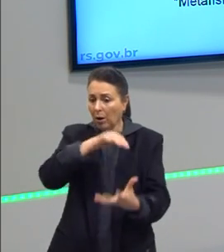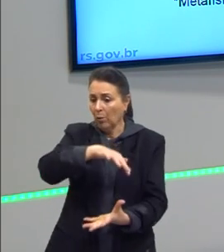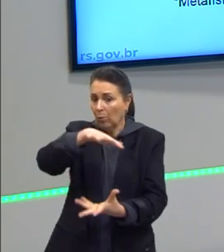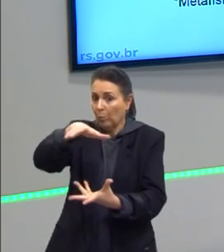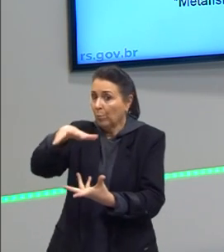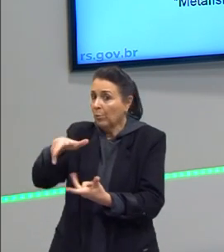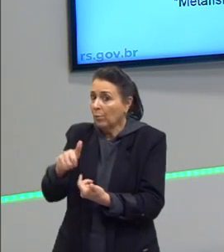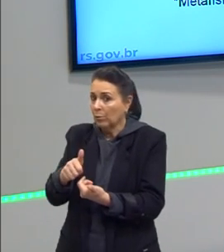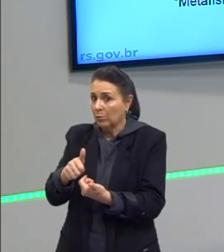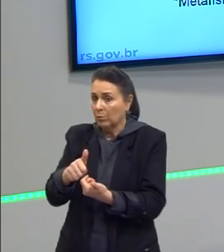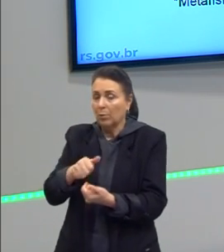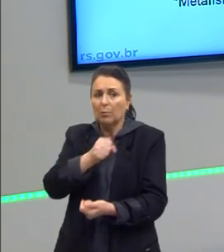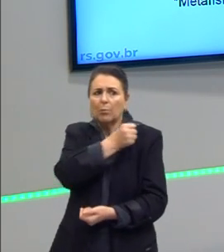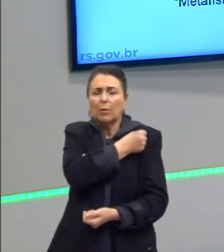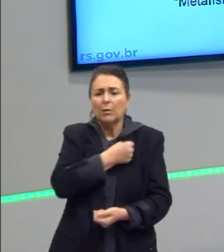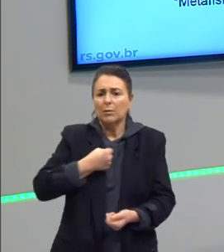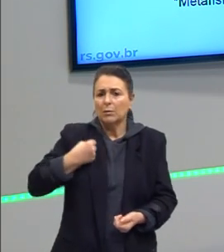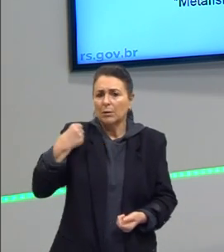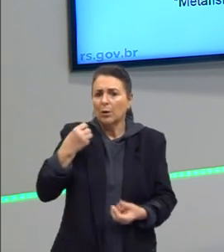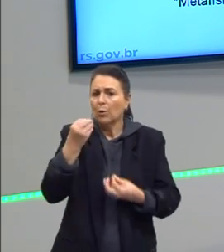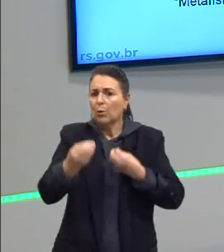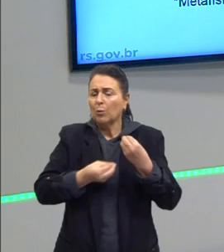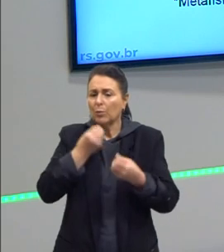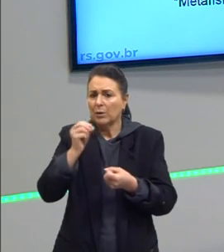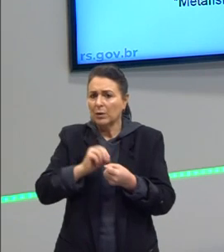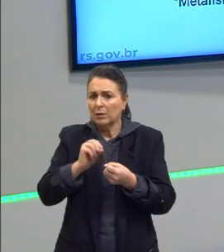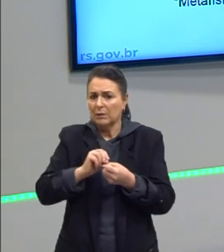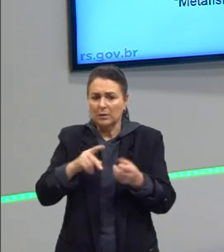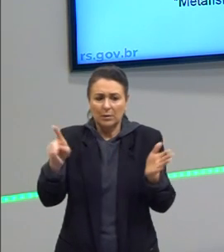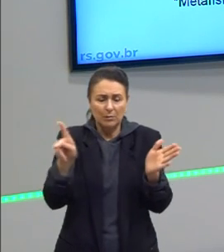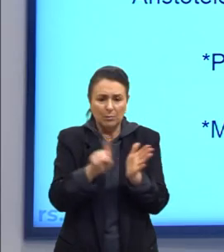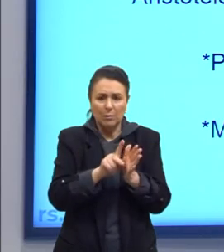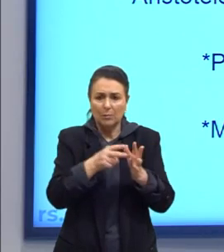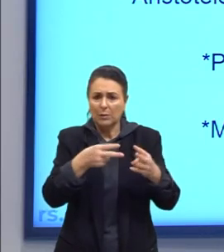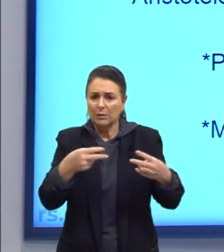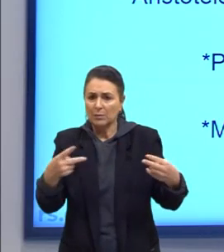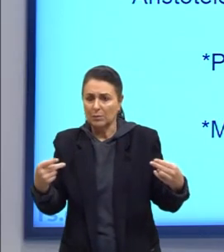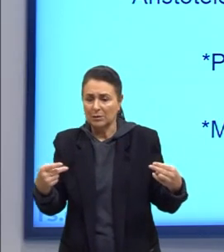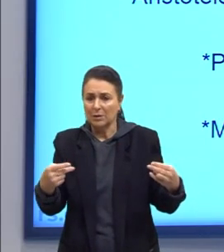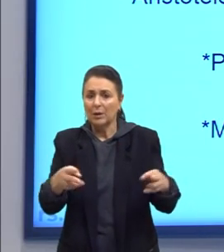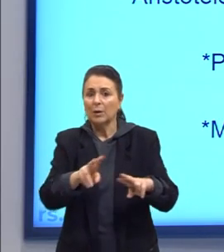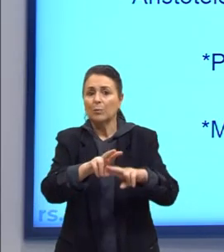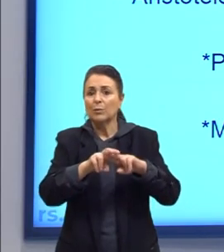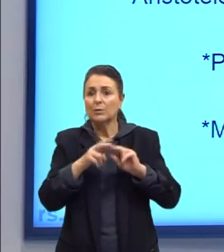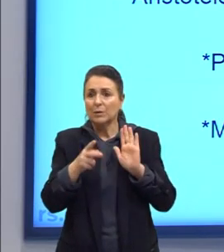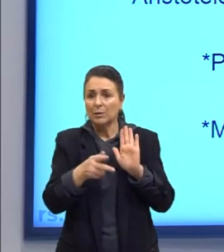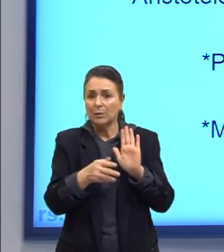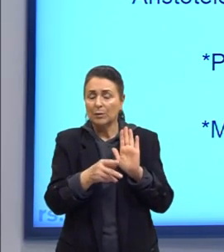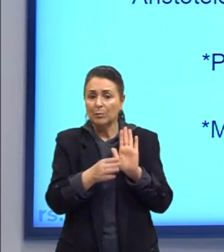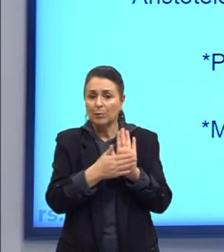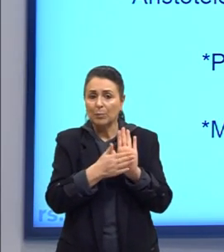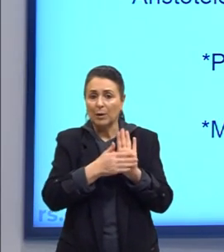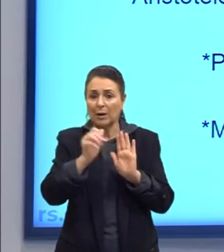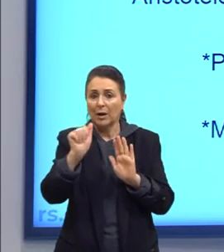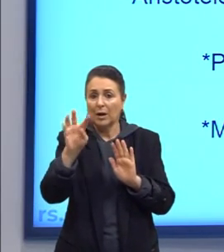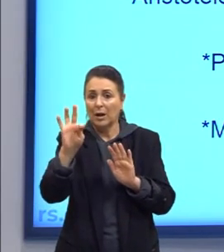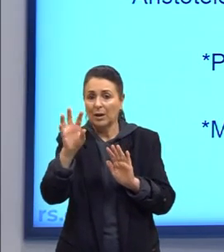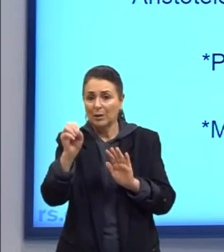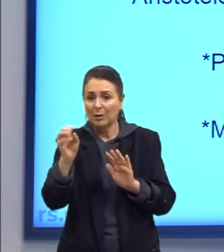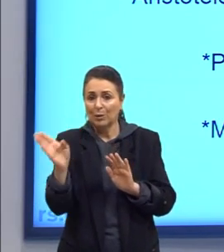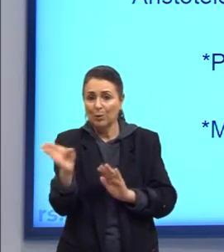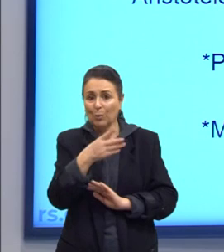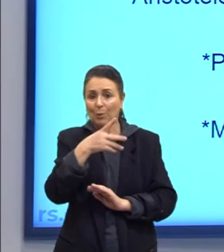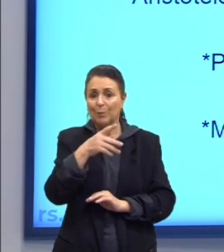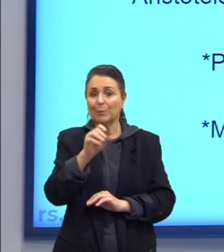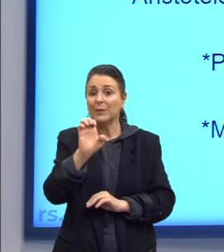como é que o Aristóteles vai fazer a mudança nele mesmo? Nas próprias coisas. Aí que ele propõe o ato e potência. Nós somos